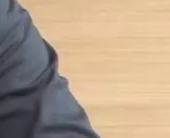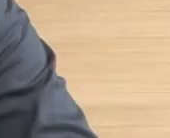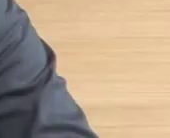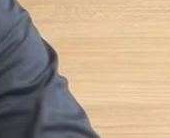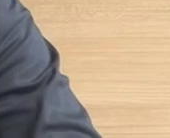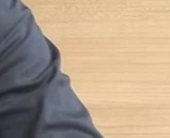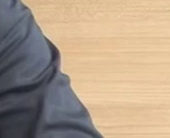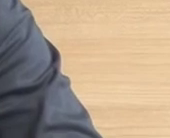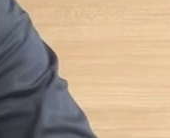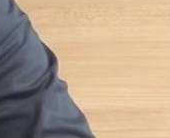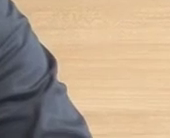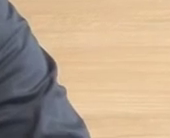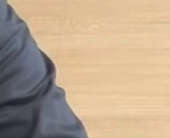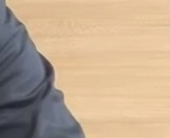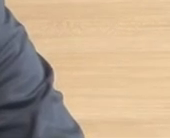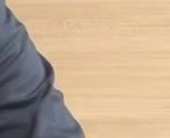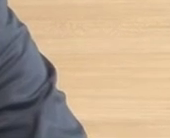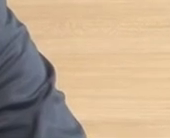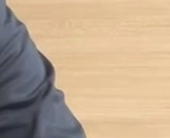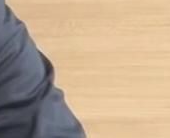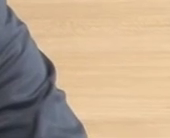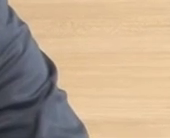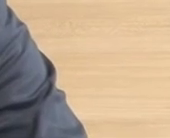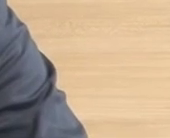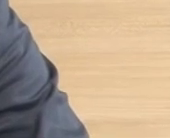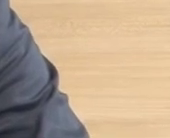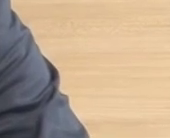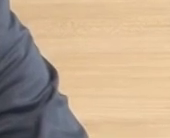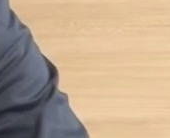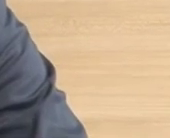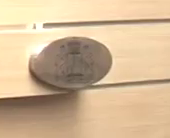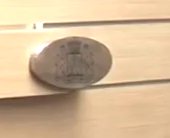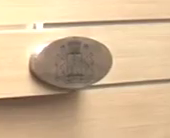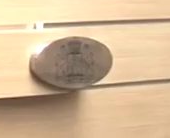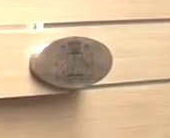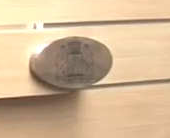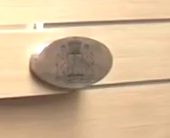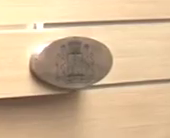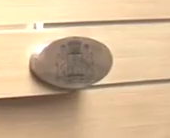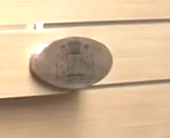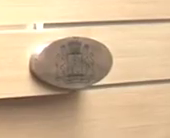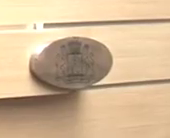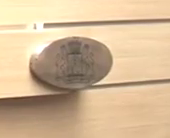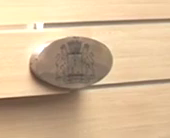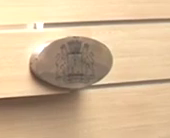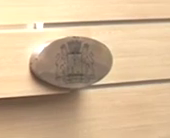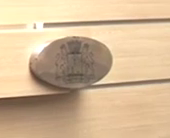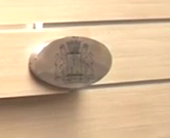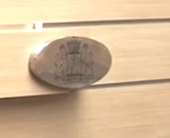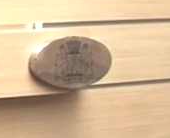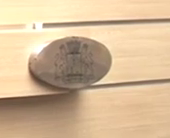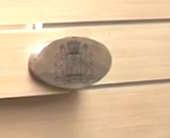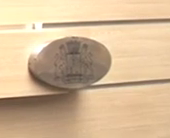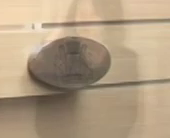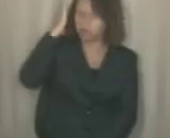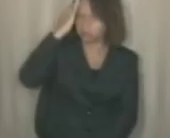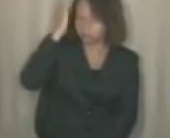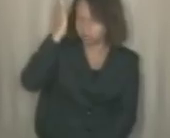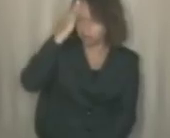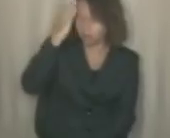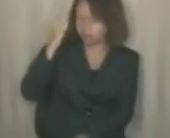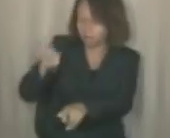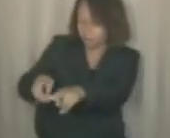O vereador Ronaldo Lopes falou sobre a importância dos requerimentos apresentados pelos vereadores na Câmara do Recife.